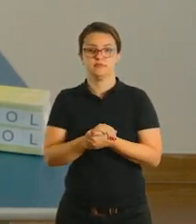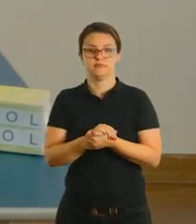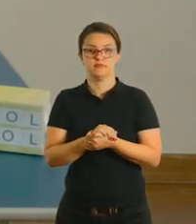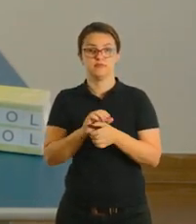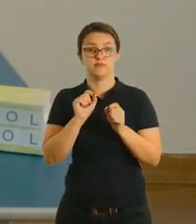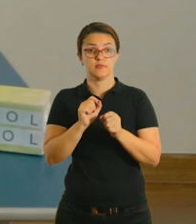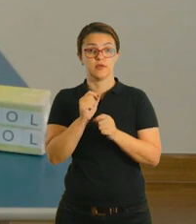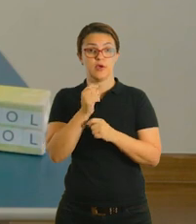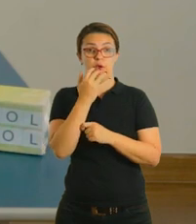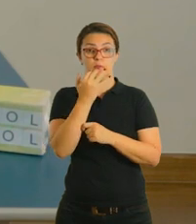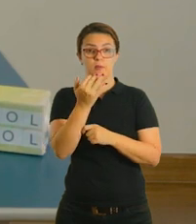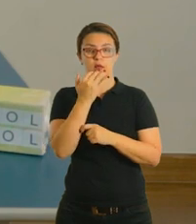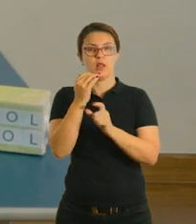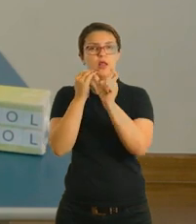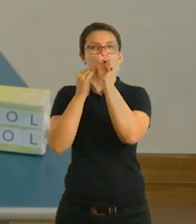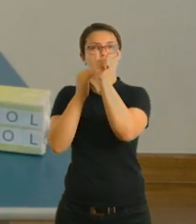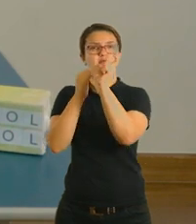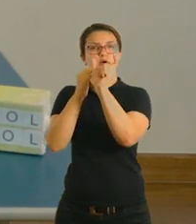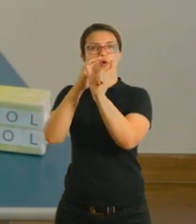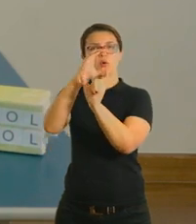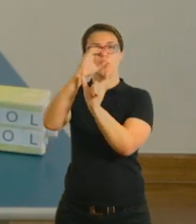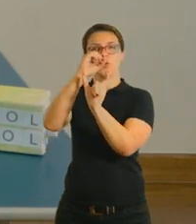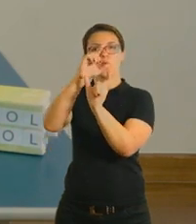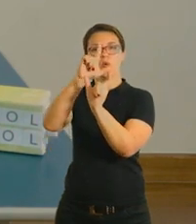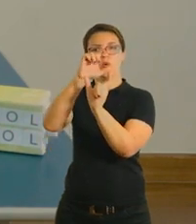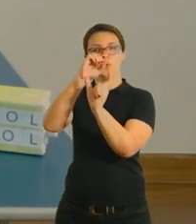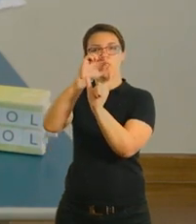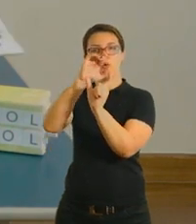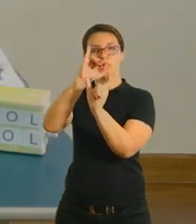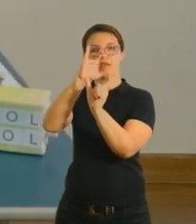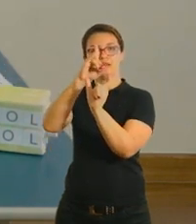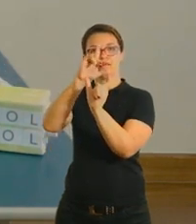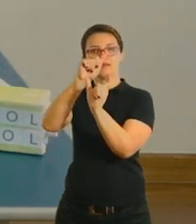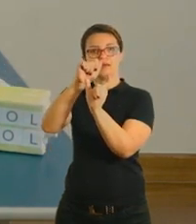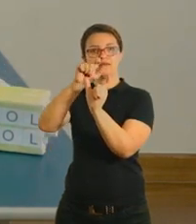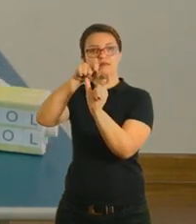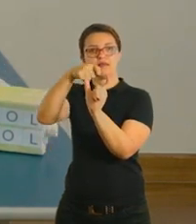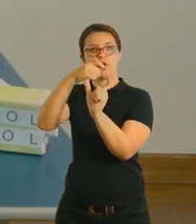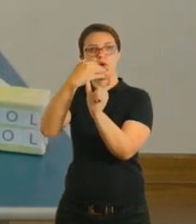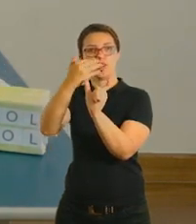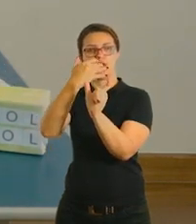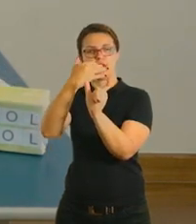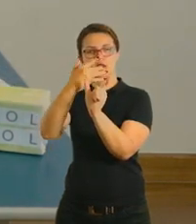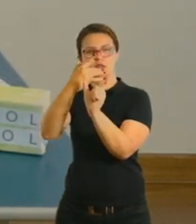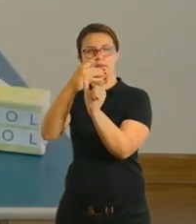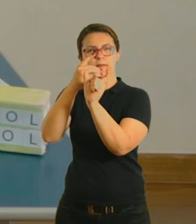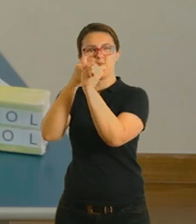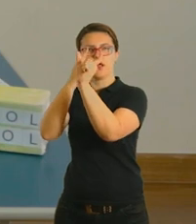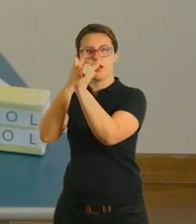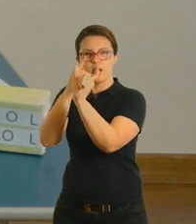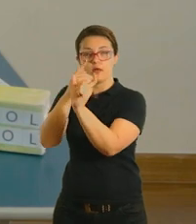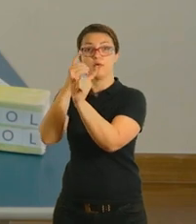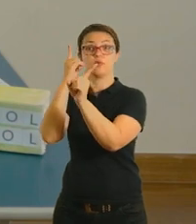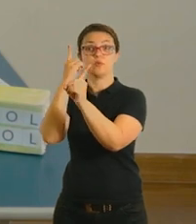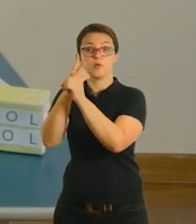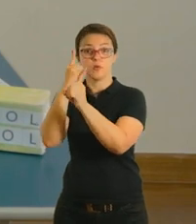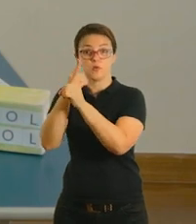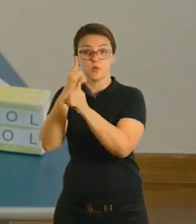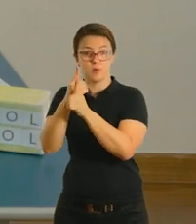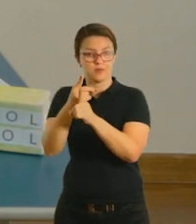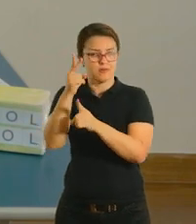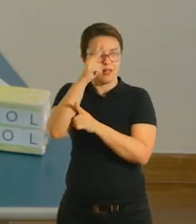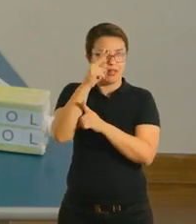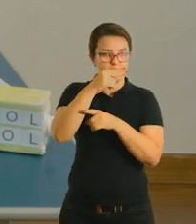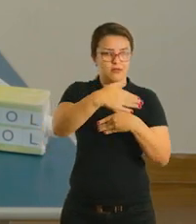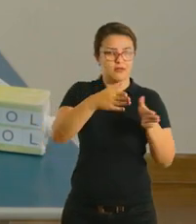colorida aqui e sol. Encontrou a palavra? Você vai na sua caixinha, lembra? A caixinha de